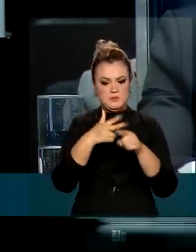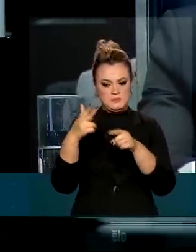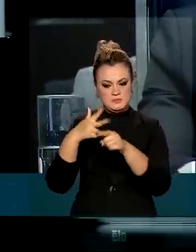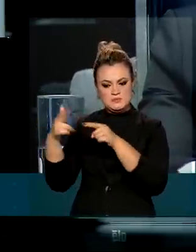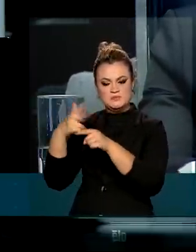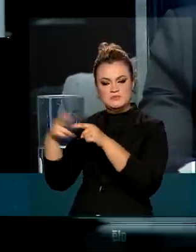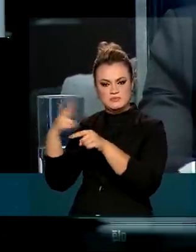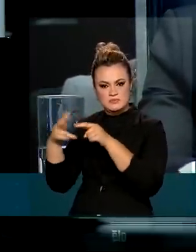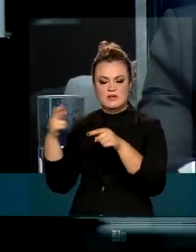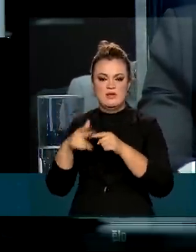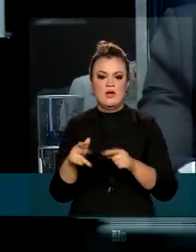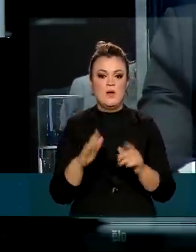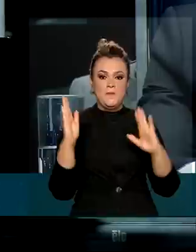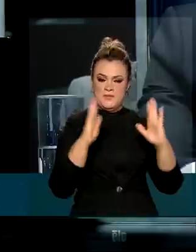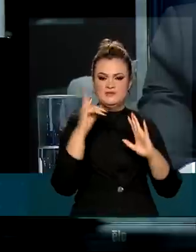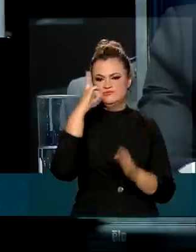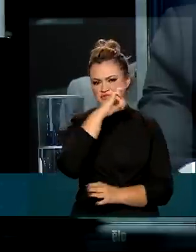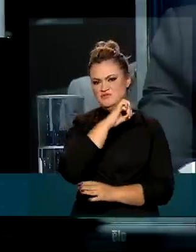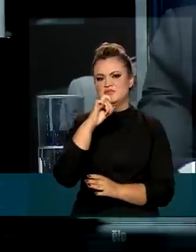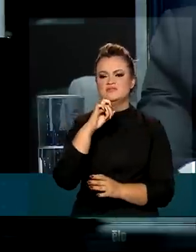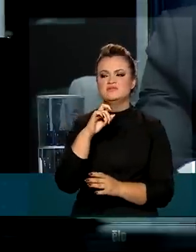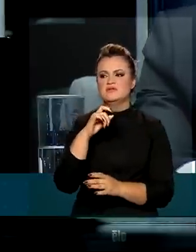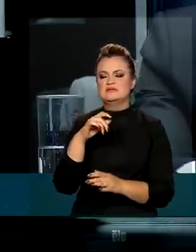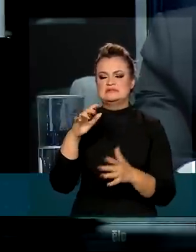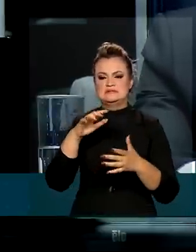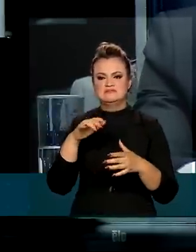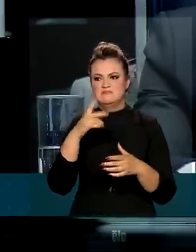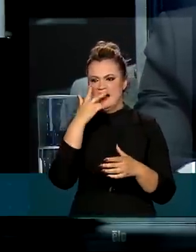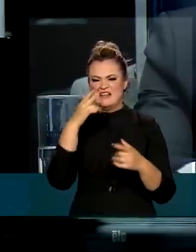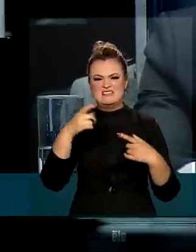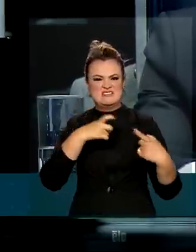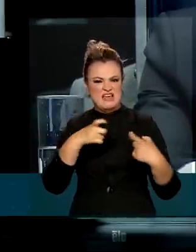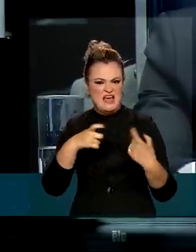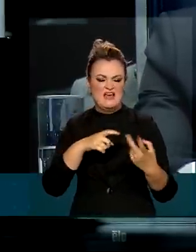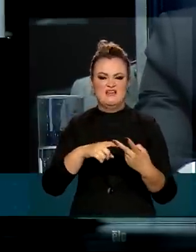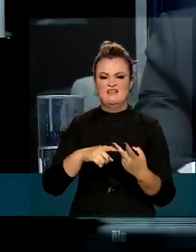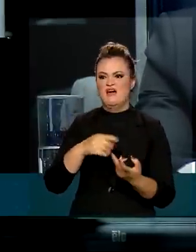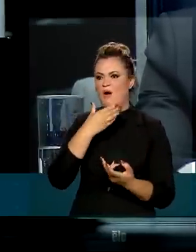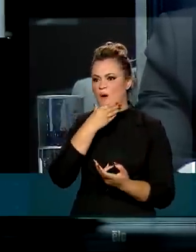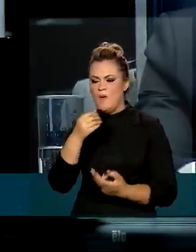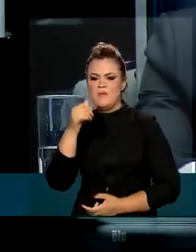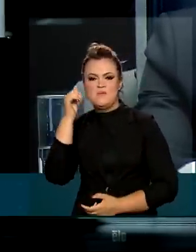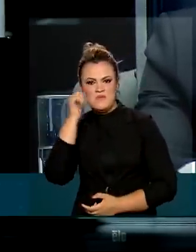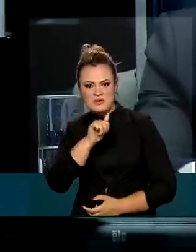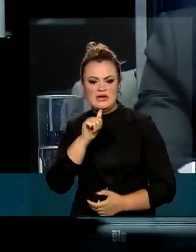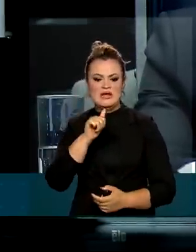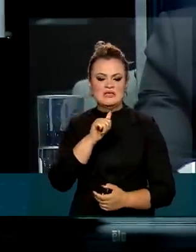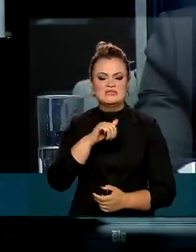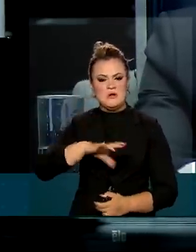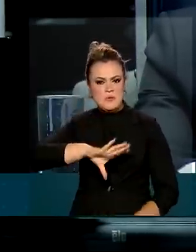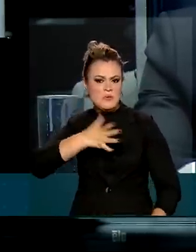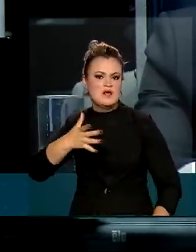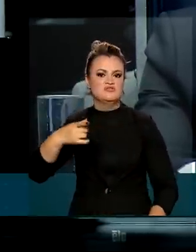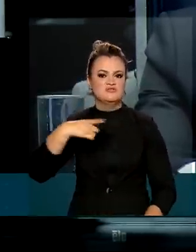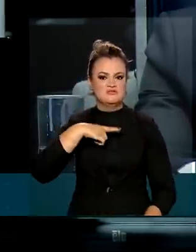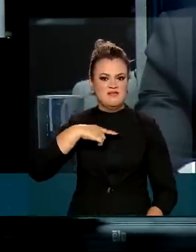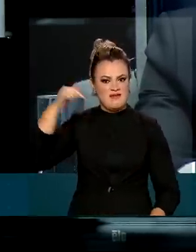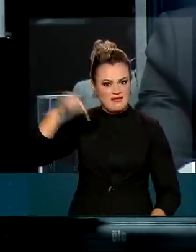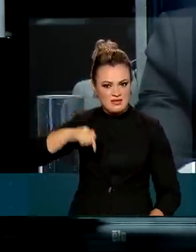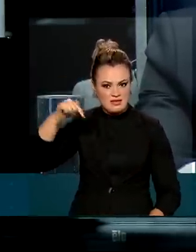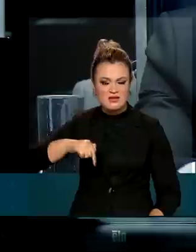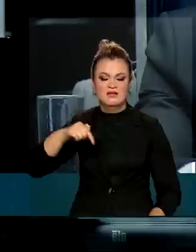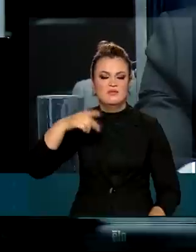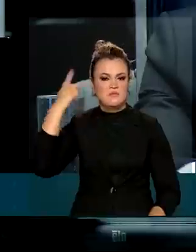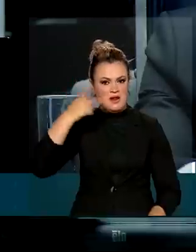desafios. Momentos difíceis, momentos de guerra, homens e mulheres que são audazes, como aqui no nosso